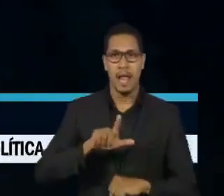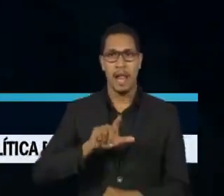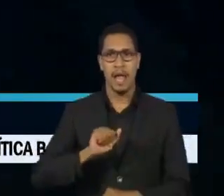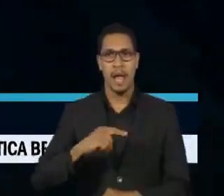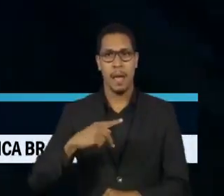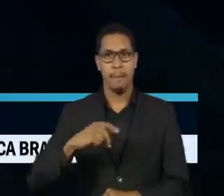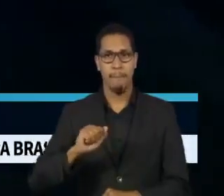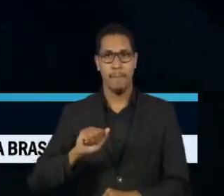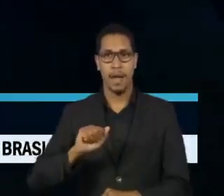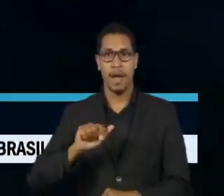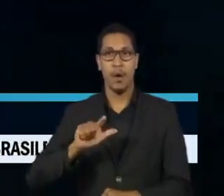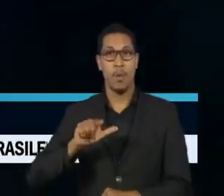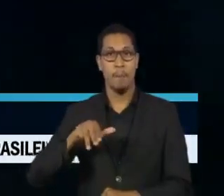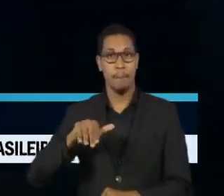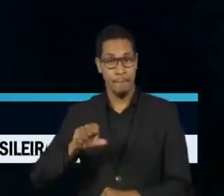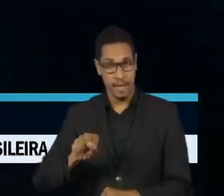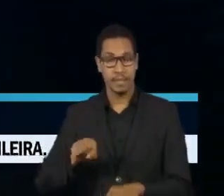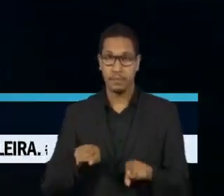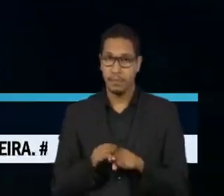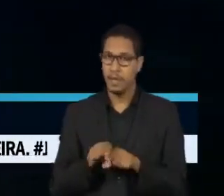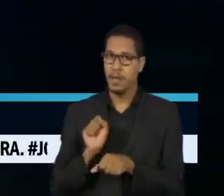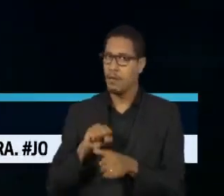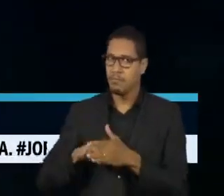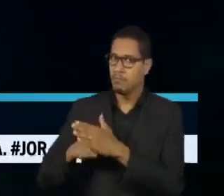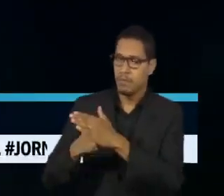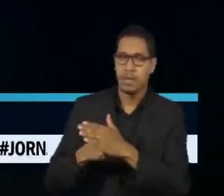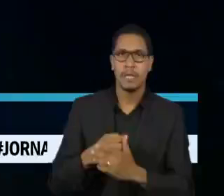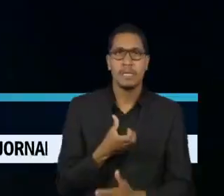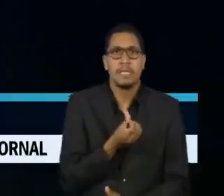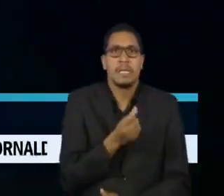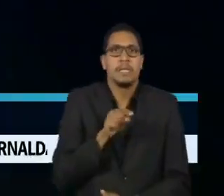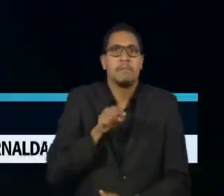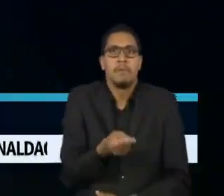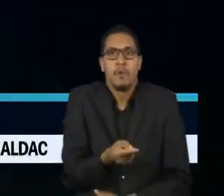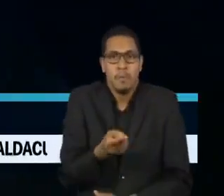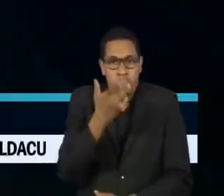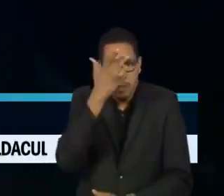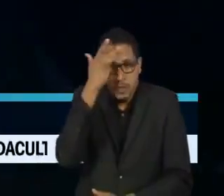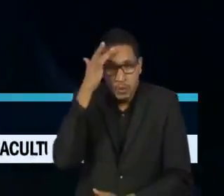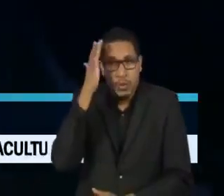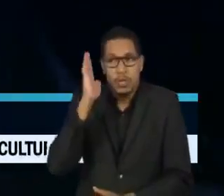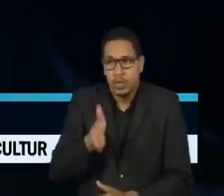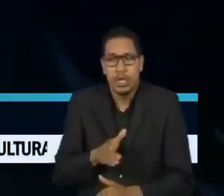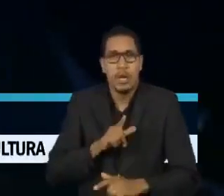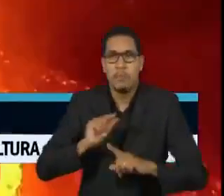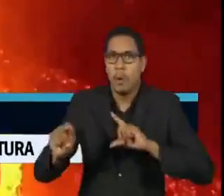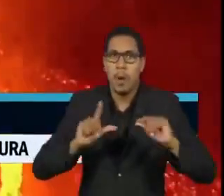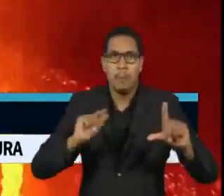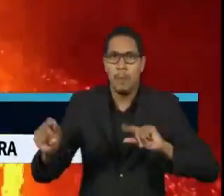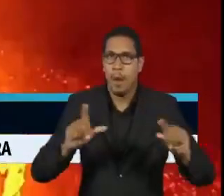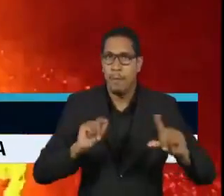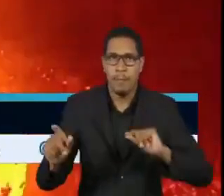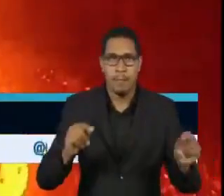das cinzas liberadas na cratera. Mais de 6 mil pessoas foram retiradas das casas nas áreas próximas.